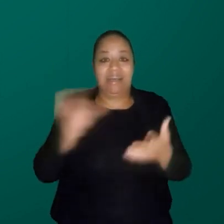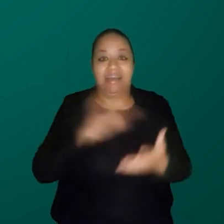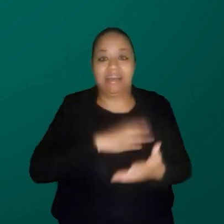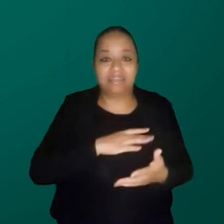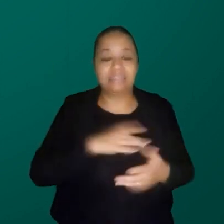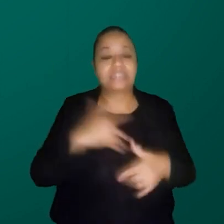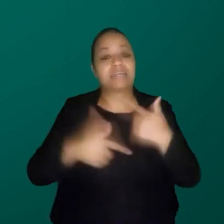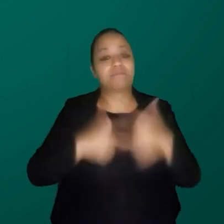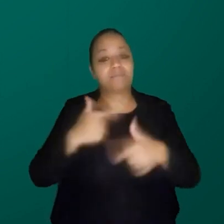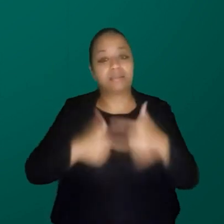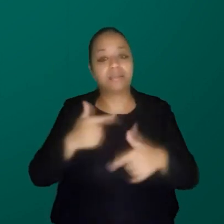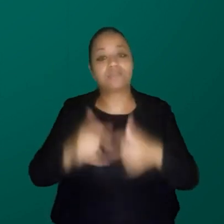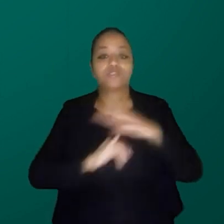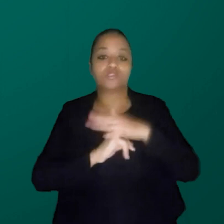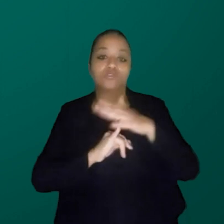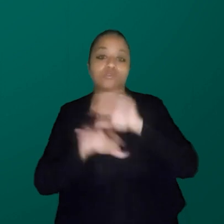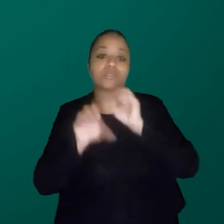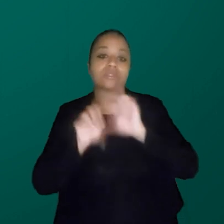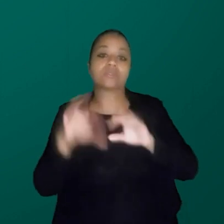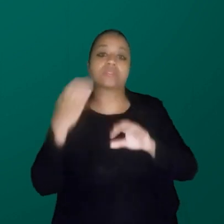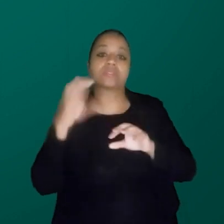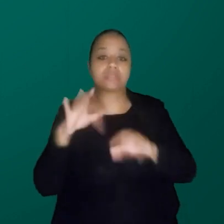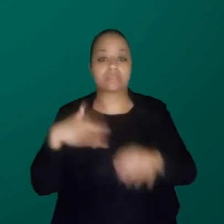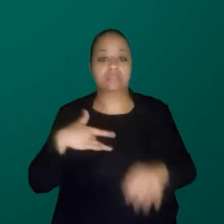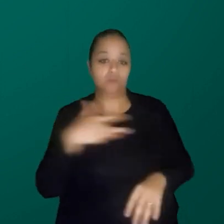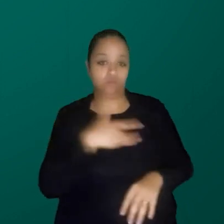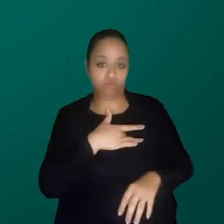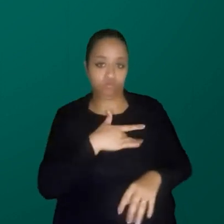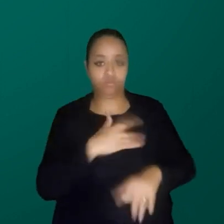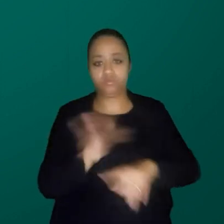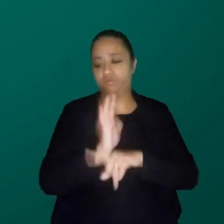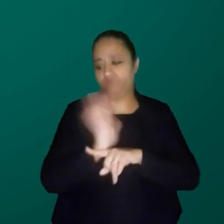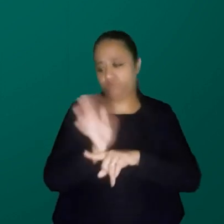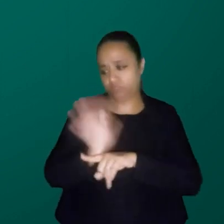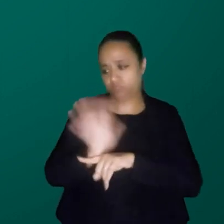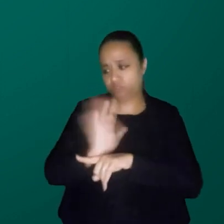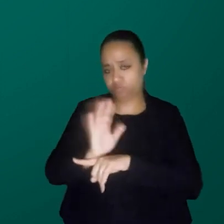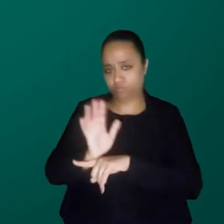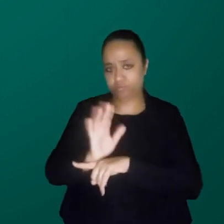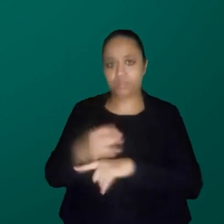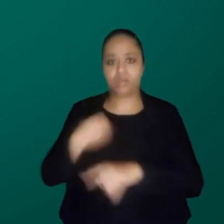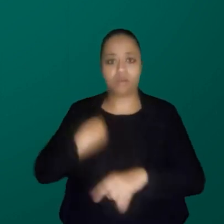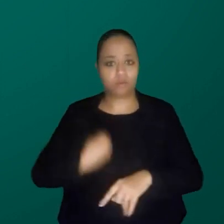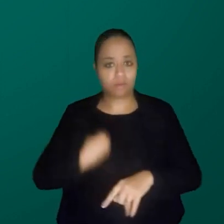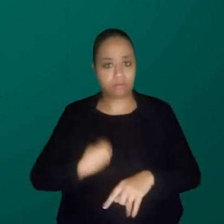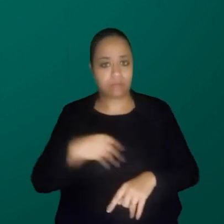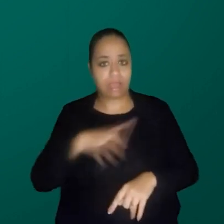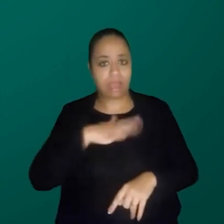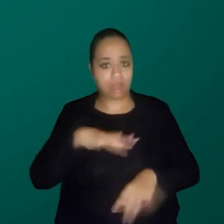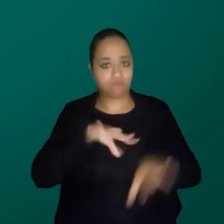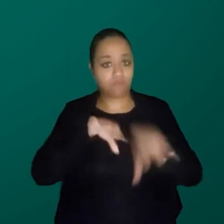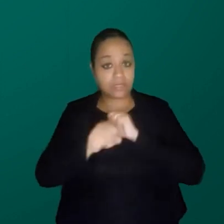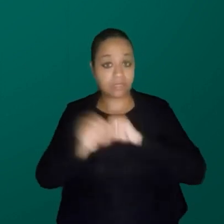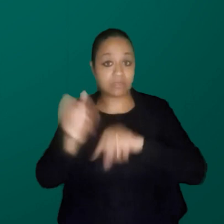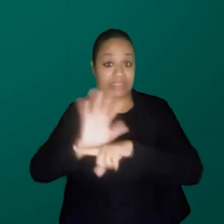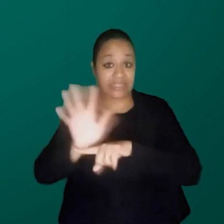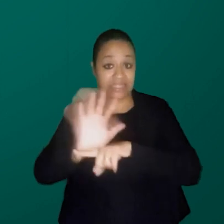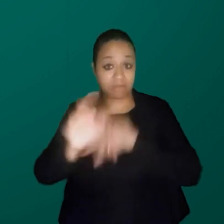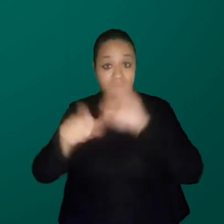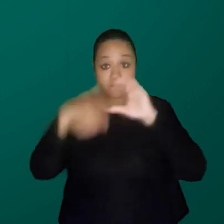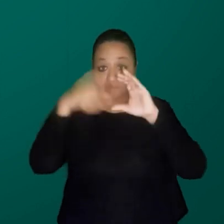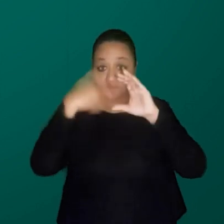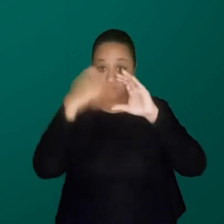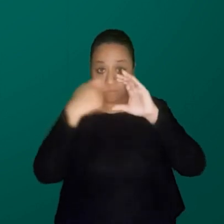Instituto de Educação em Ciências e Saúde para fazer vídeo. Então, vim do cinema e aí, nos últimos quatro anos